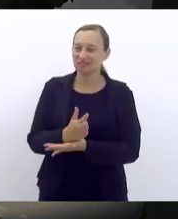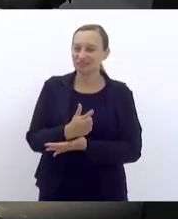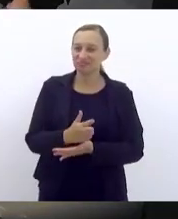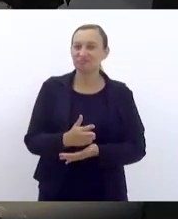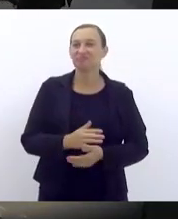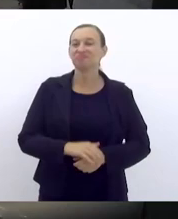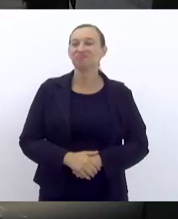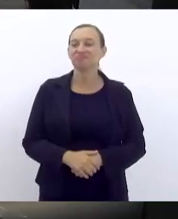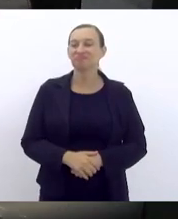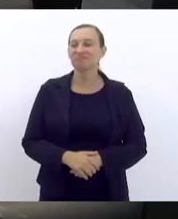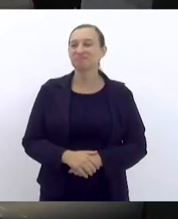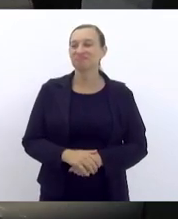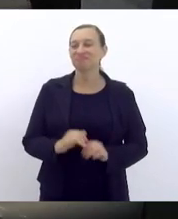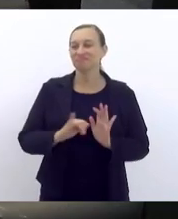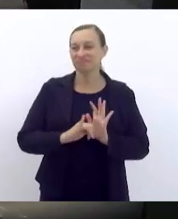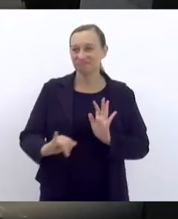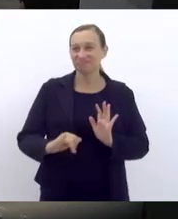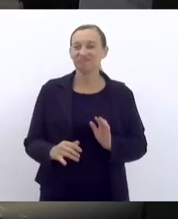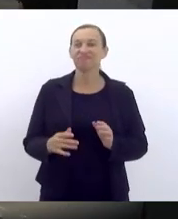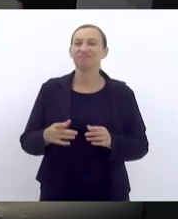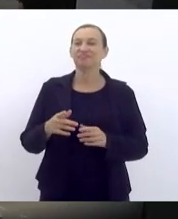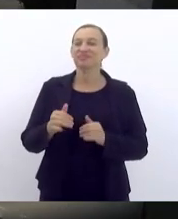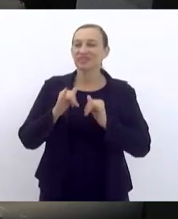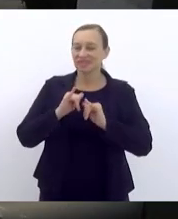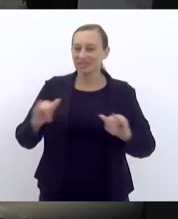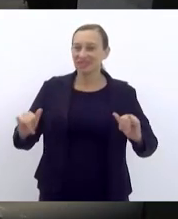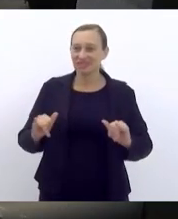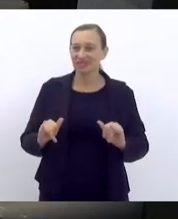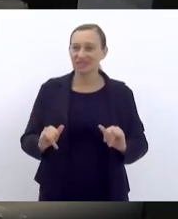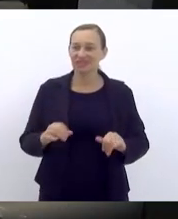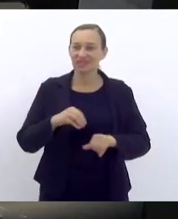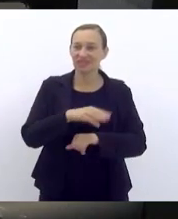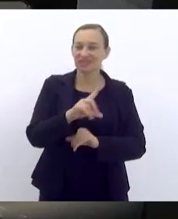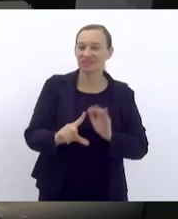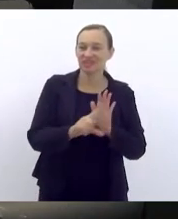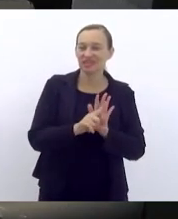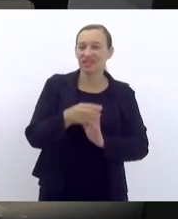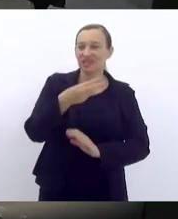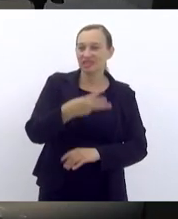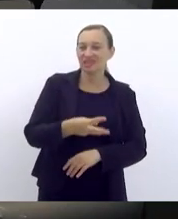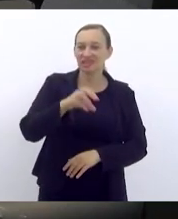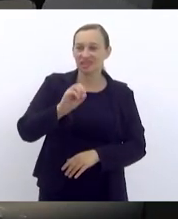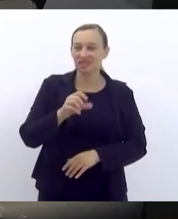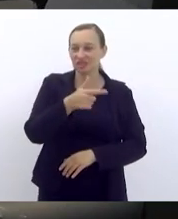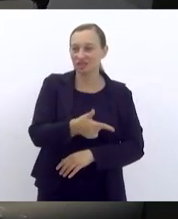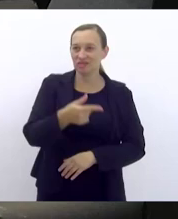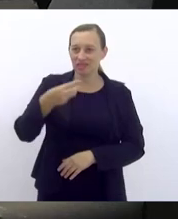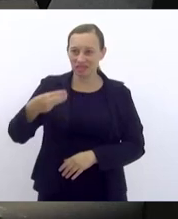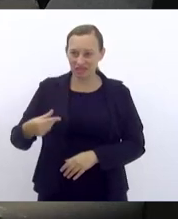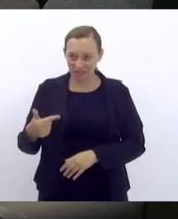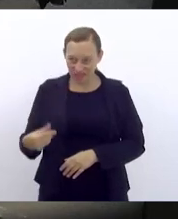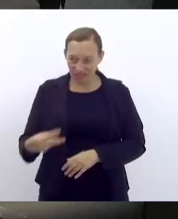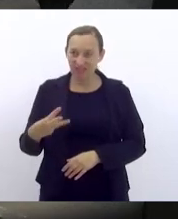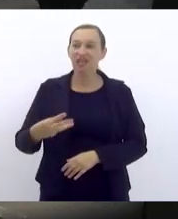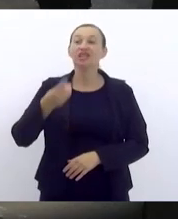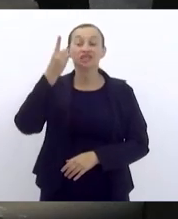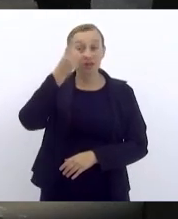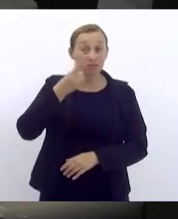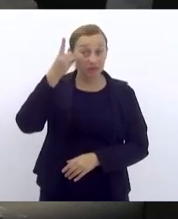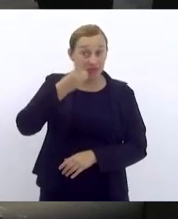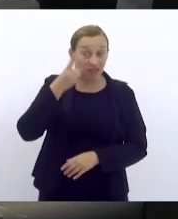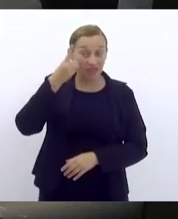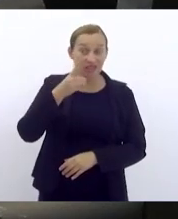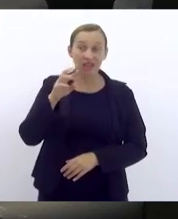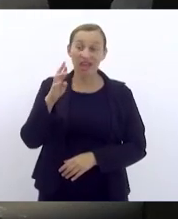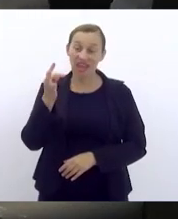aprovado, vai a publicação. anuncio indicação legislativa número 30 de 2023 de autoria do deputado